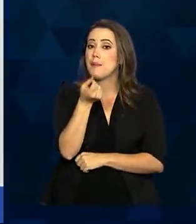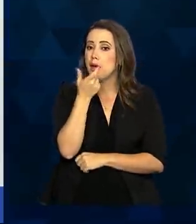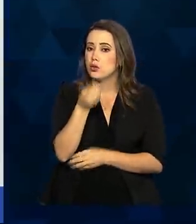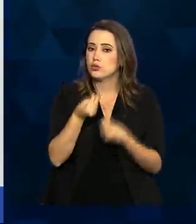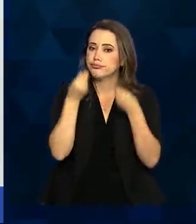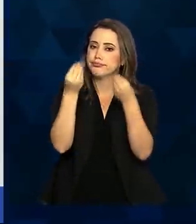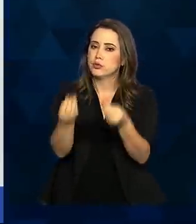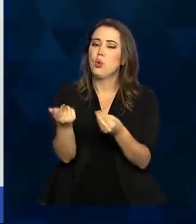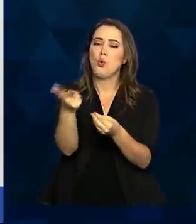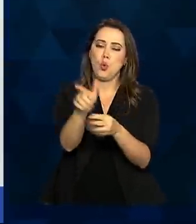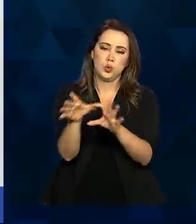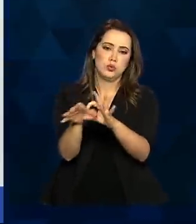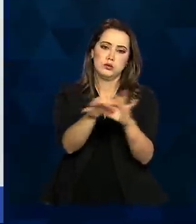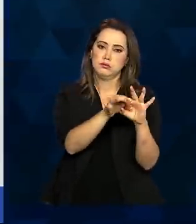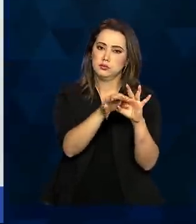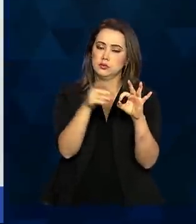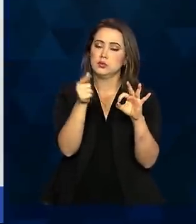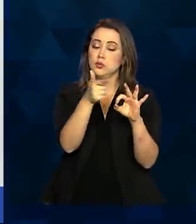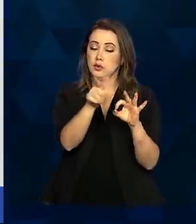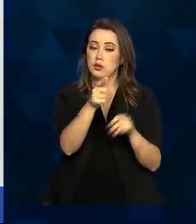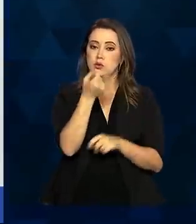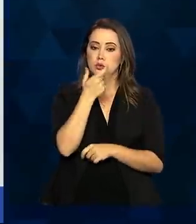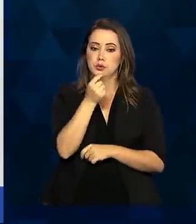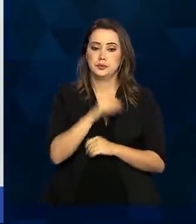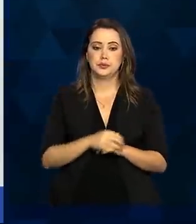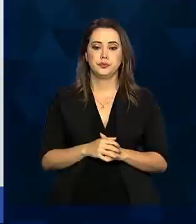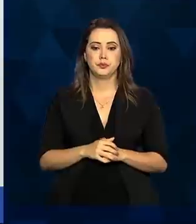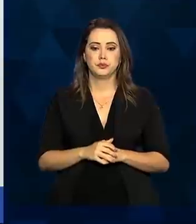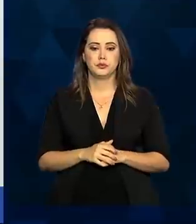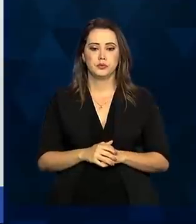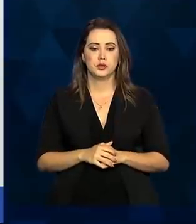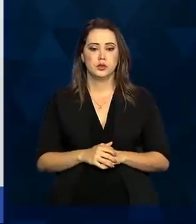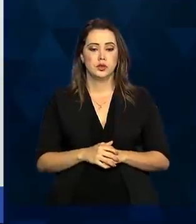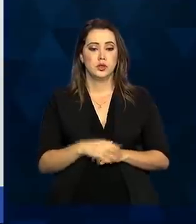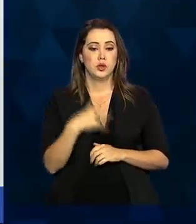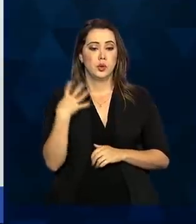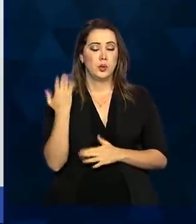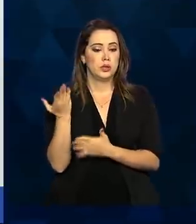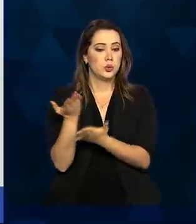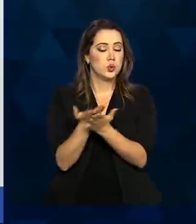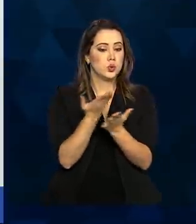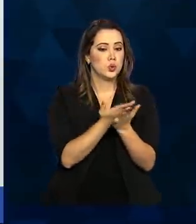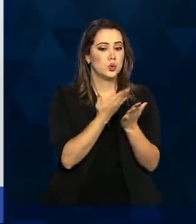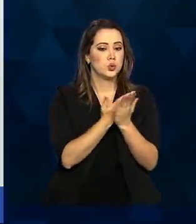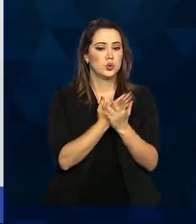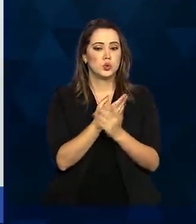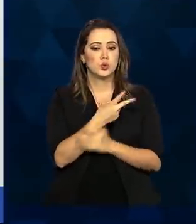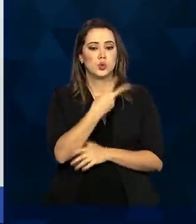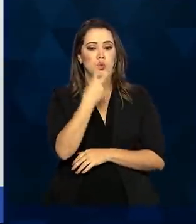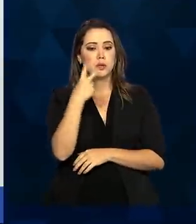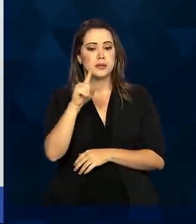associada a outras medicações. Próximo. Quatro estudos envolvendo 2.640